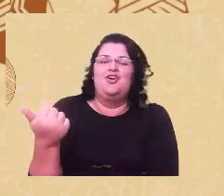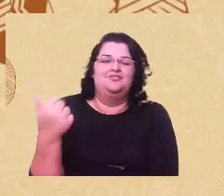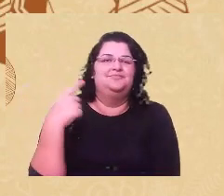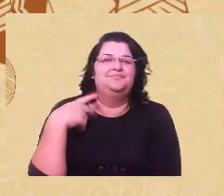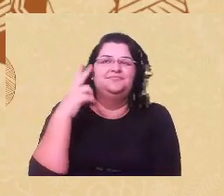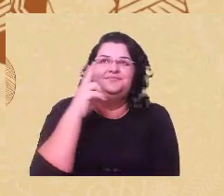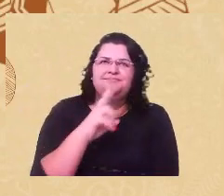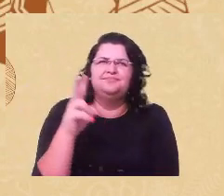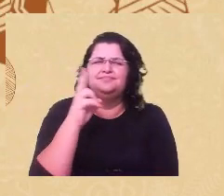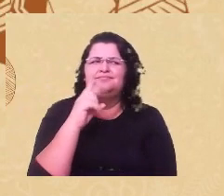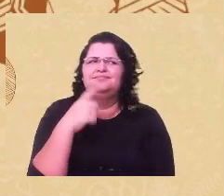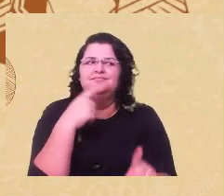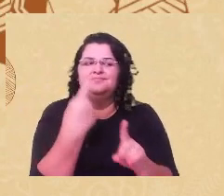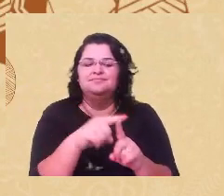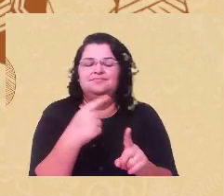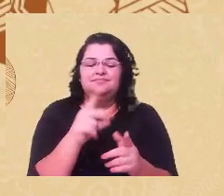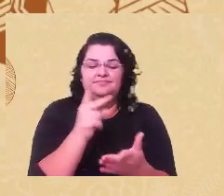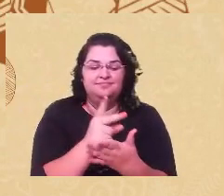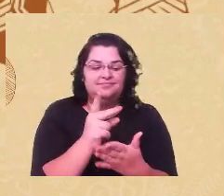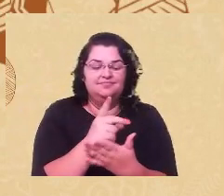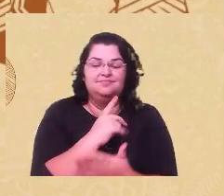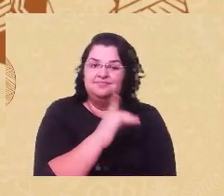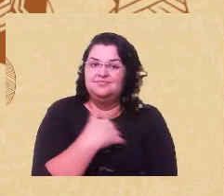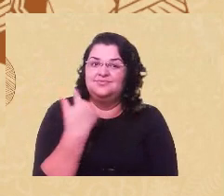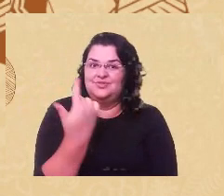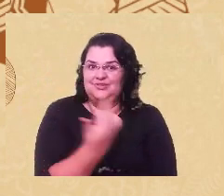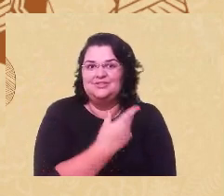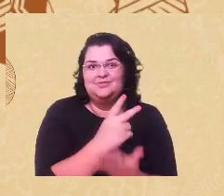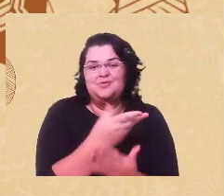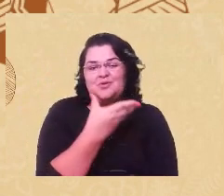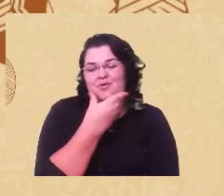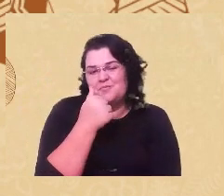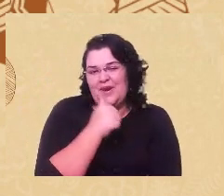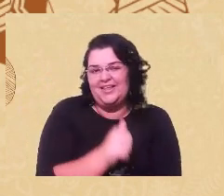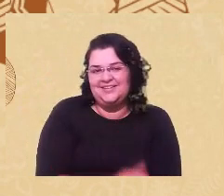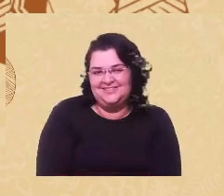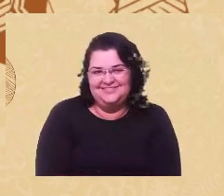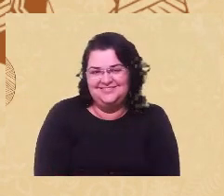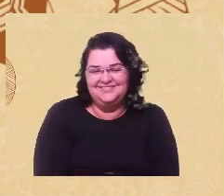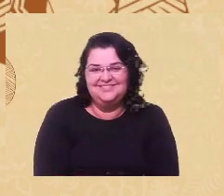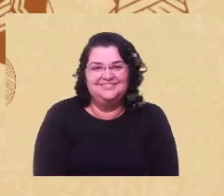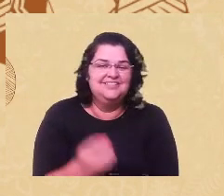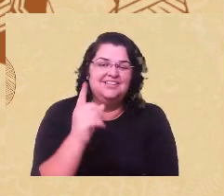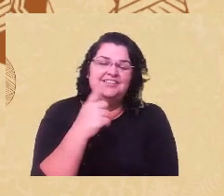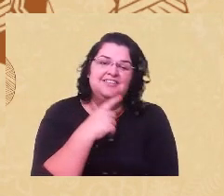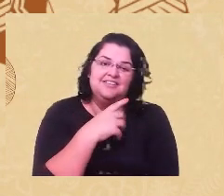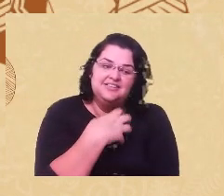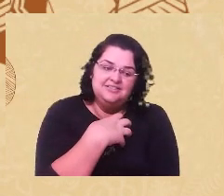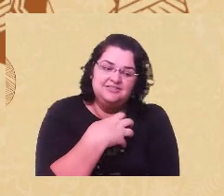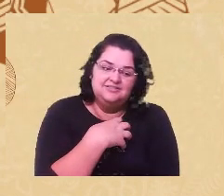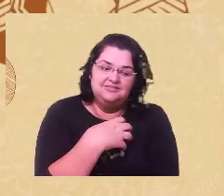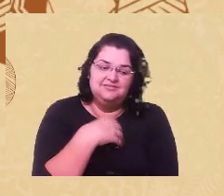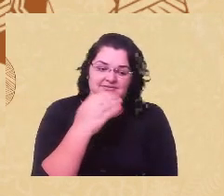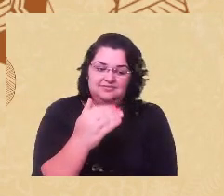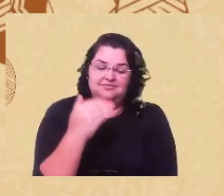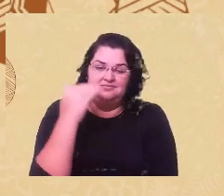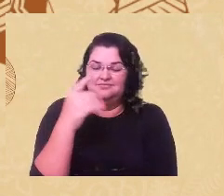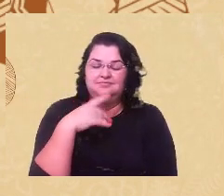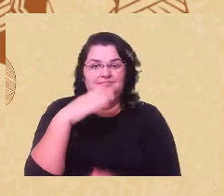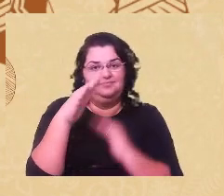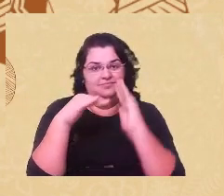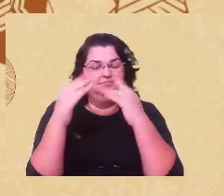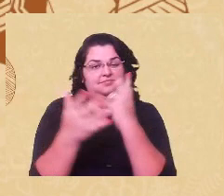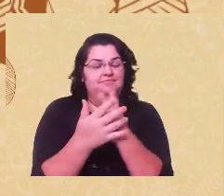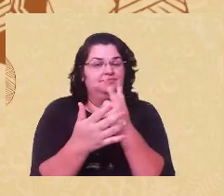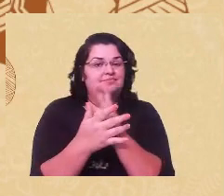crítico para a produção das nossas e dos nossos e eu realmente não sinto que a Cida Bento cai nessa perspectiva essencialista eu